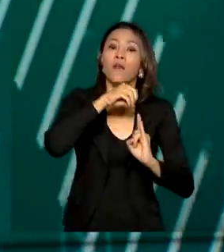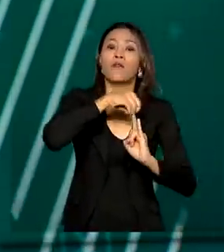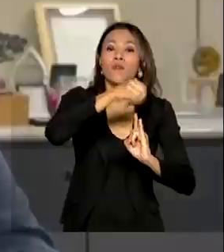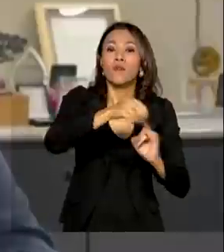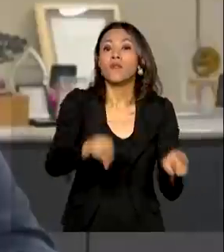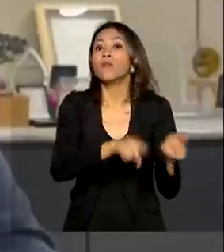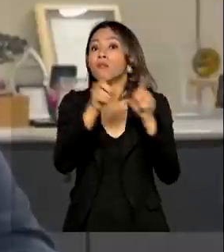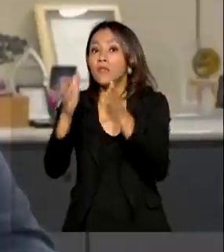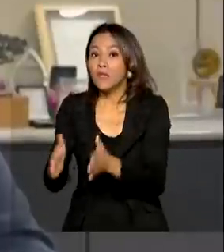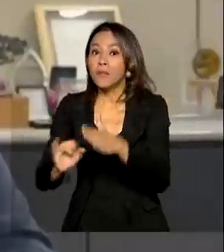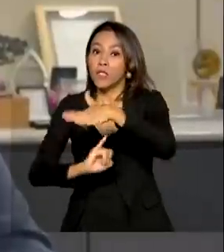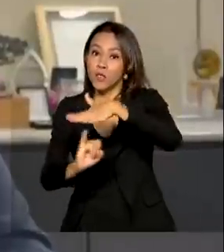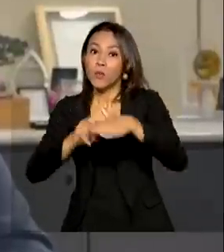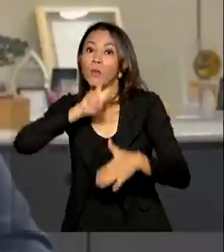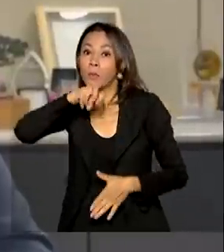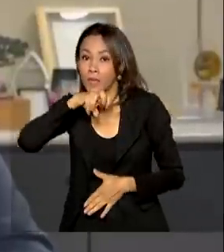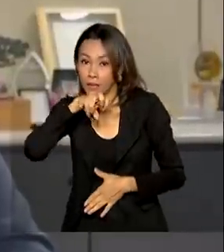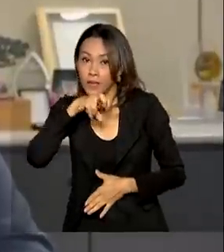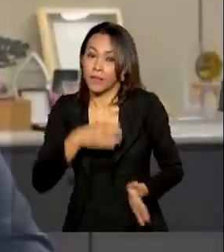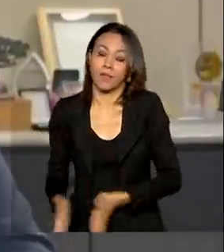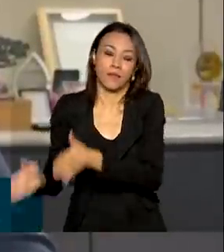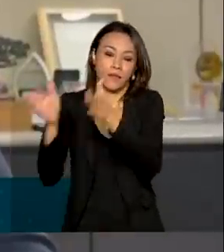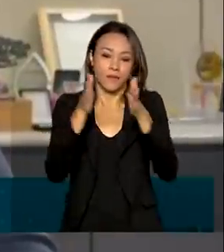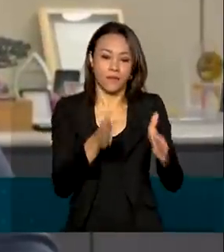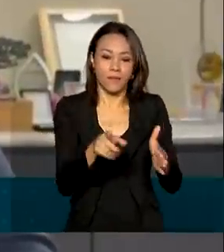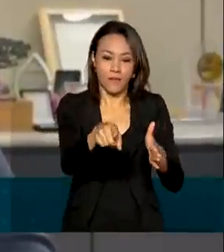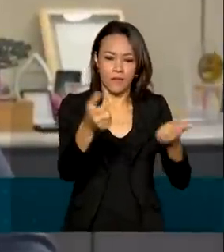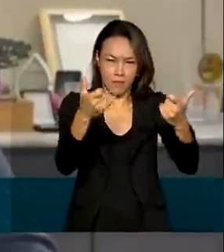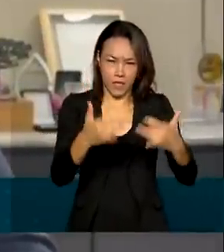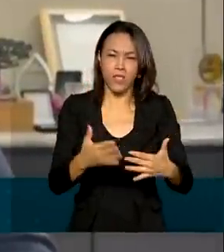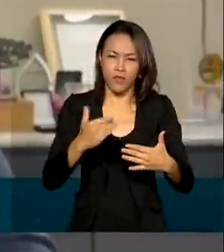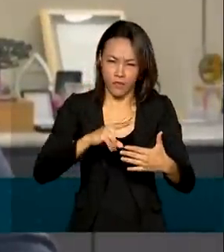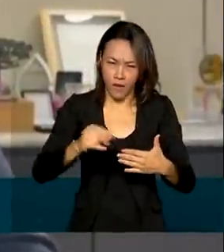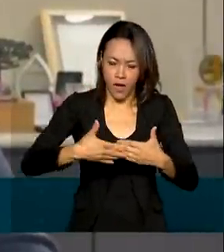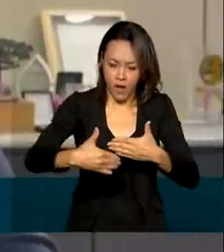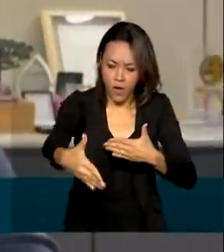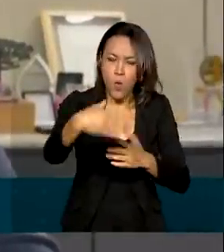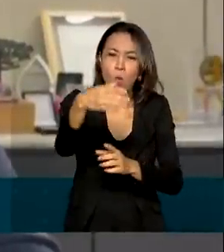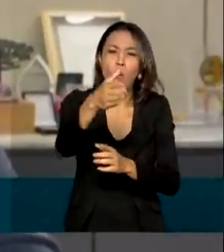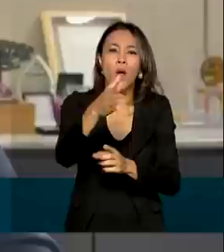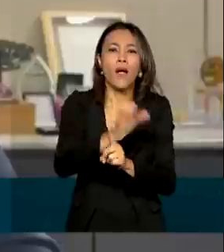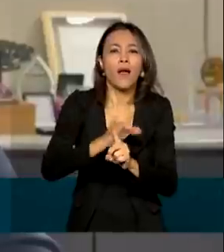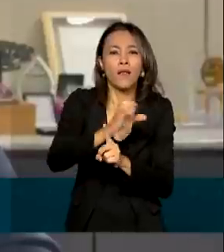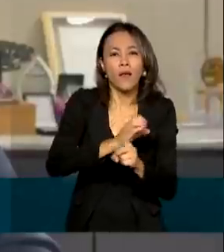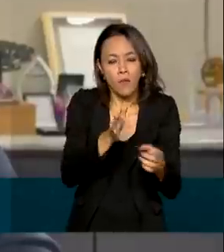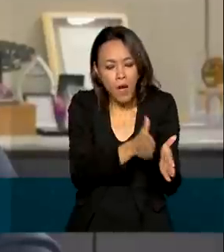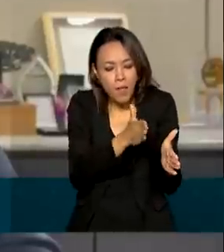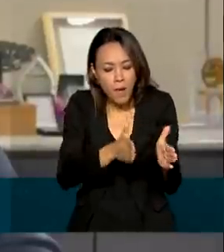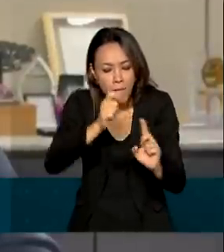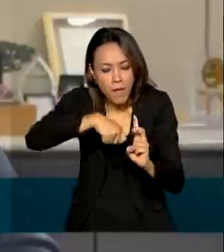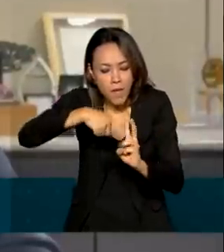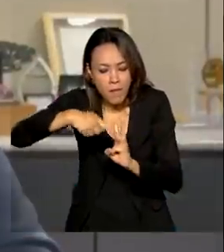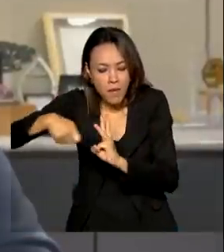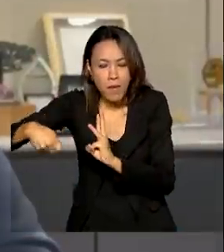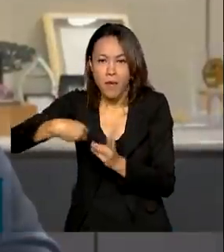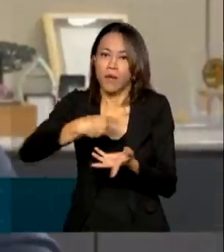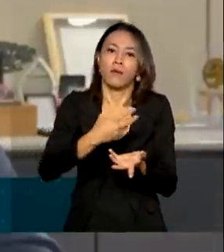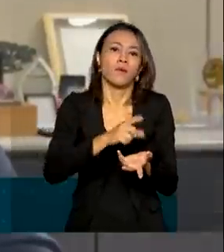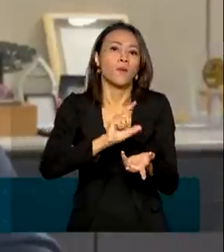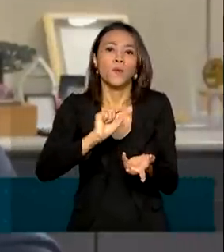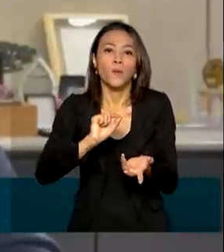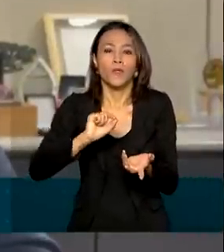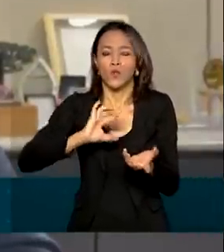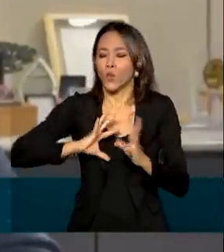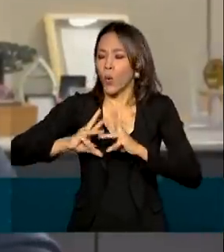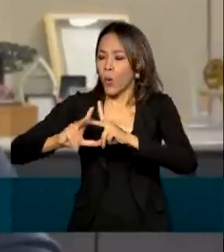ano. Podemos apresentar um cronograma que vai até o final do ano, onde nós listamos ali todos